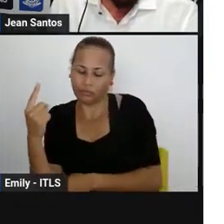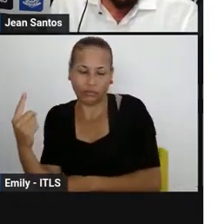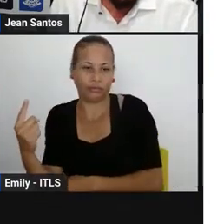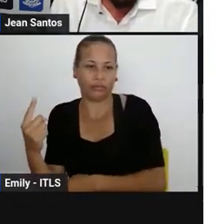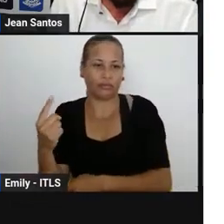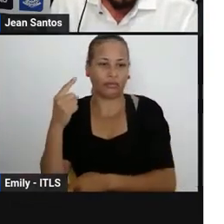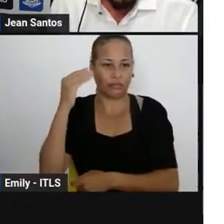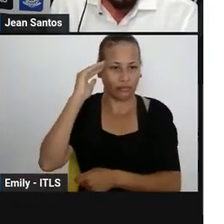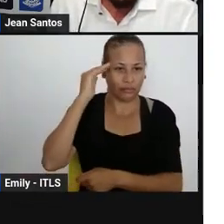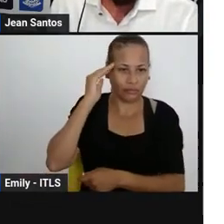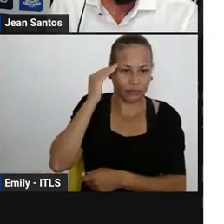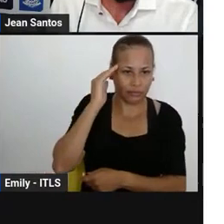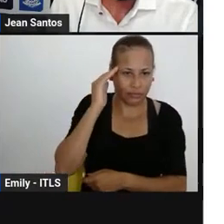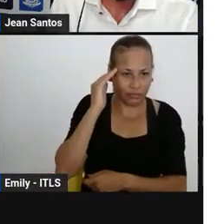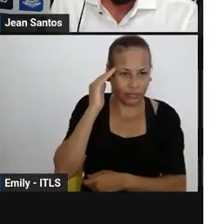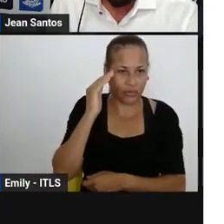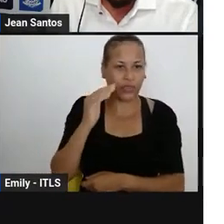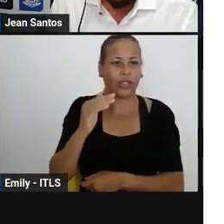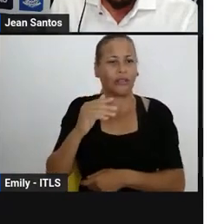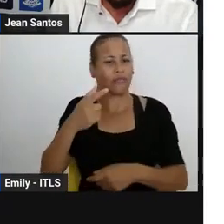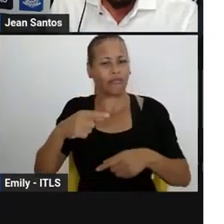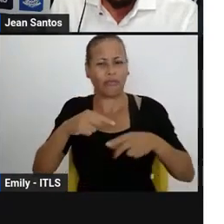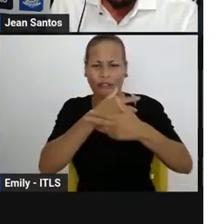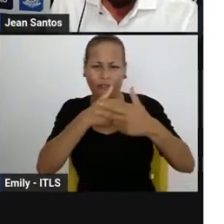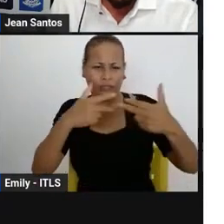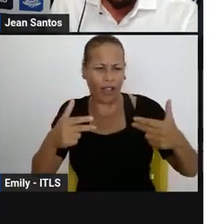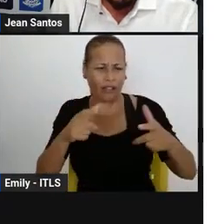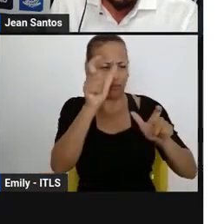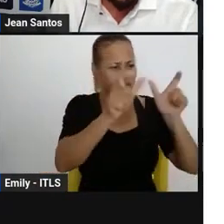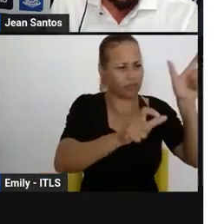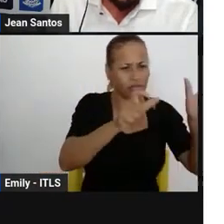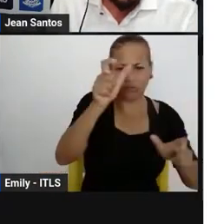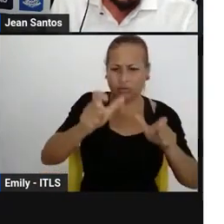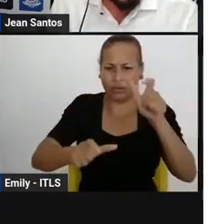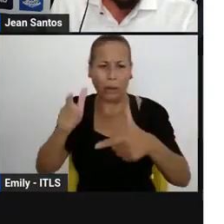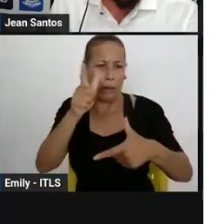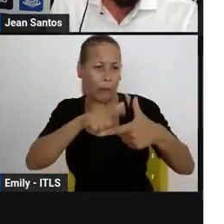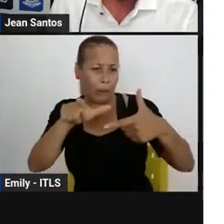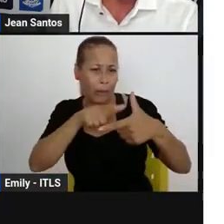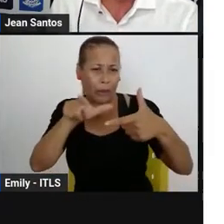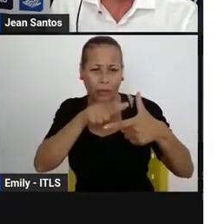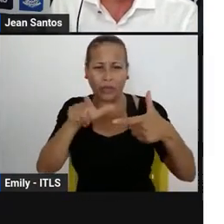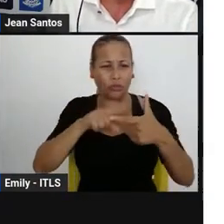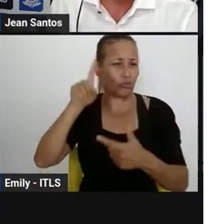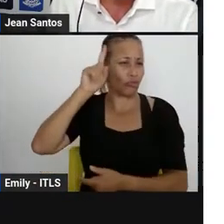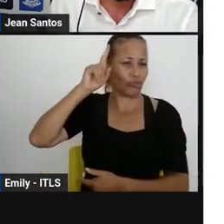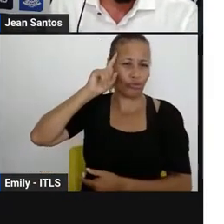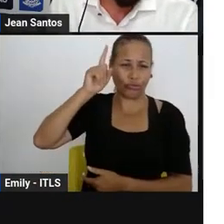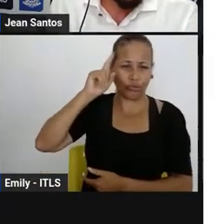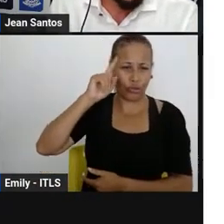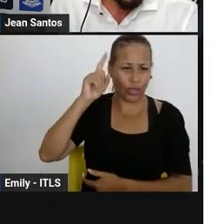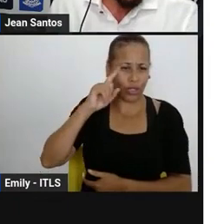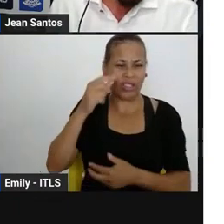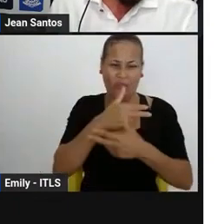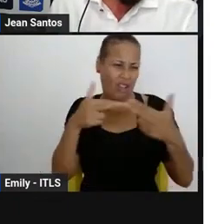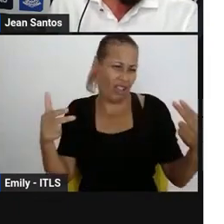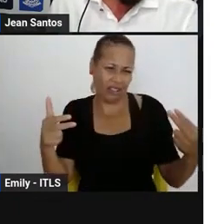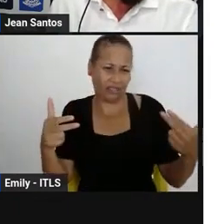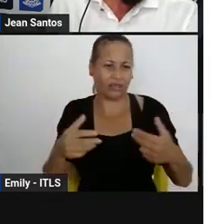o número de vértices, faces, arestas, problemas do cotidiano que envolvem os conceitos geométricos.